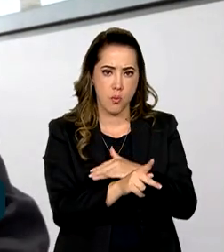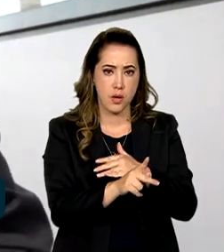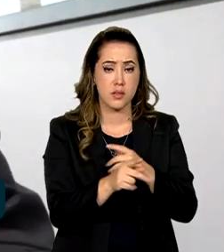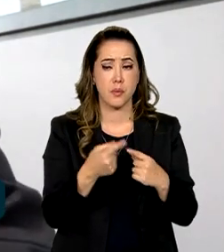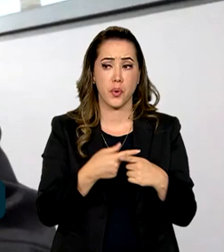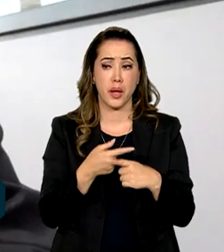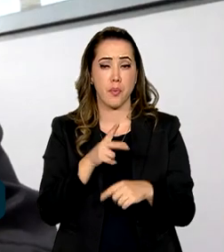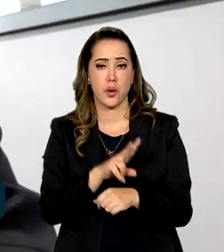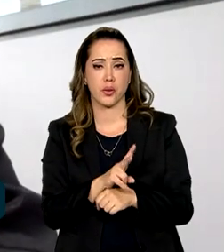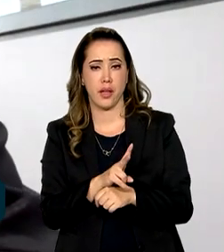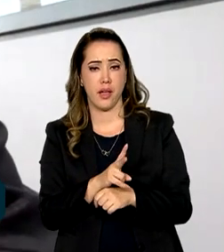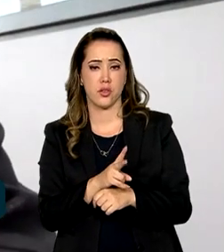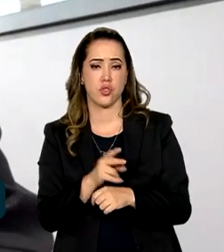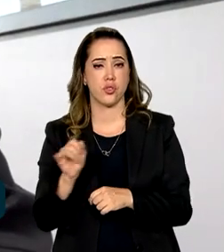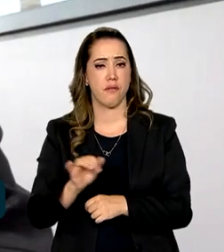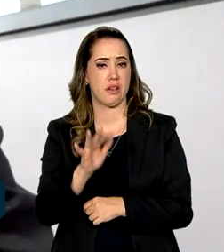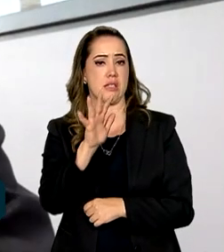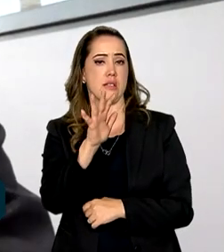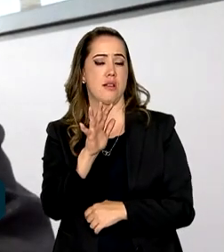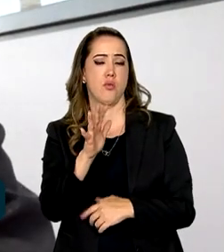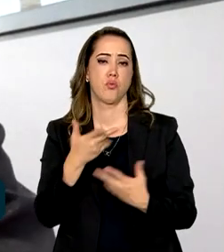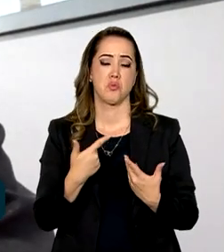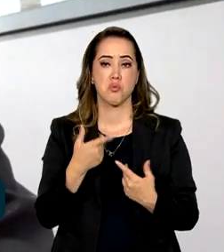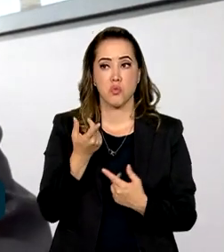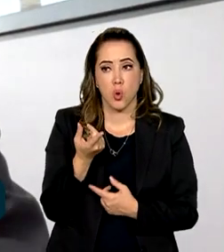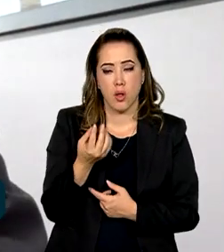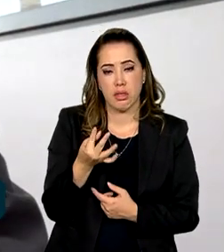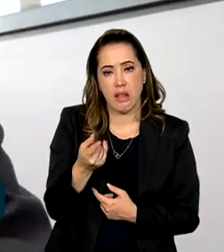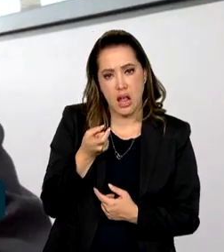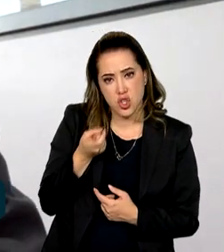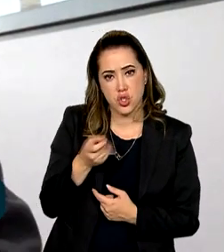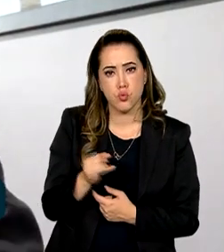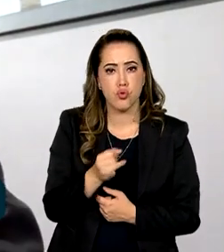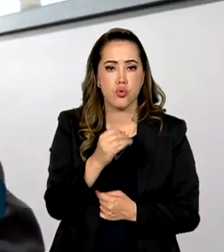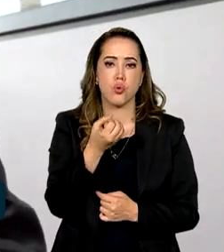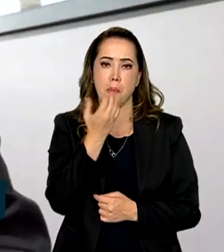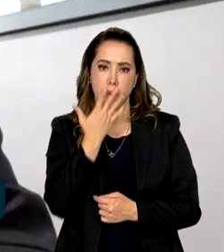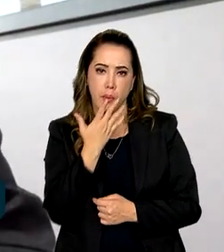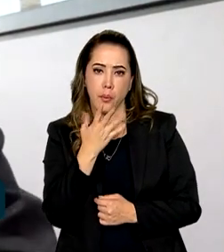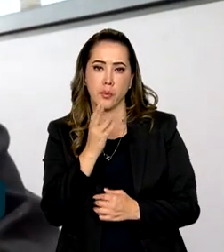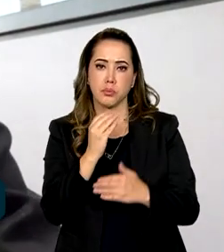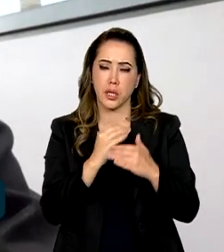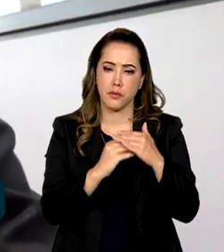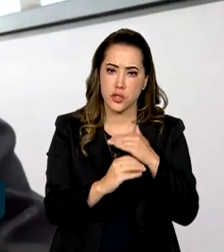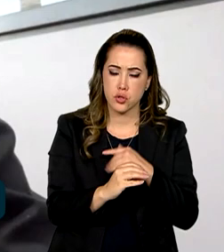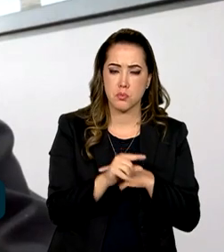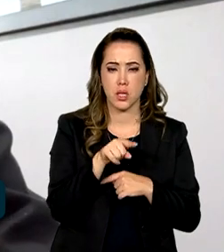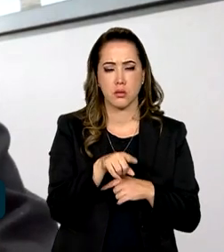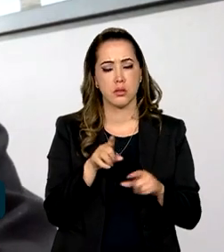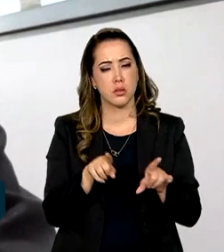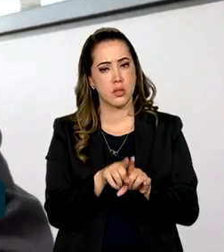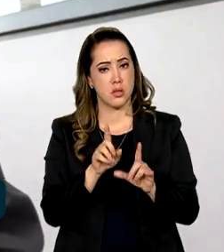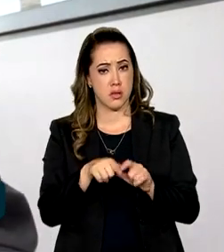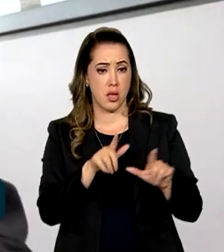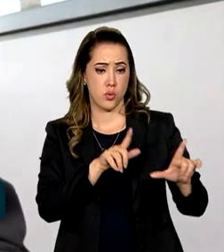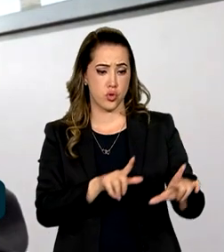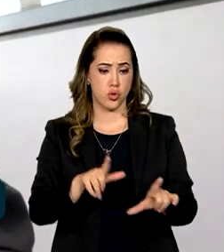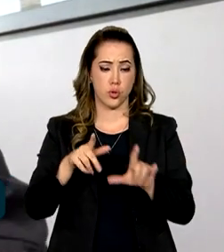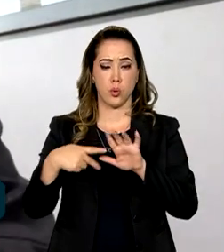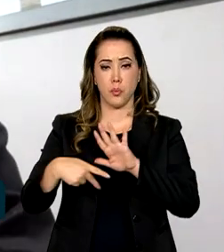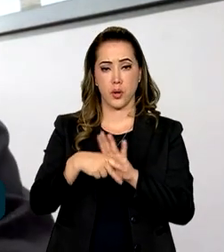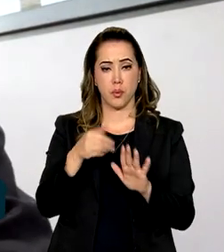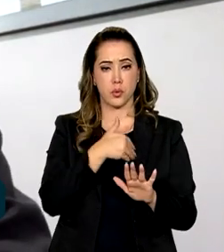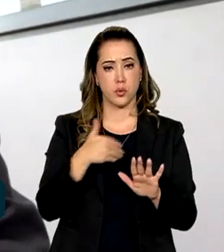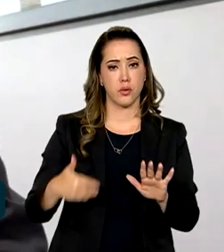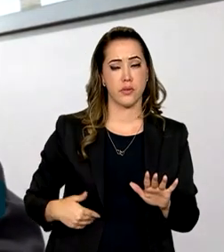inflação, garante uma taxa atrativa e competitiva dentro do mercado, tem a segurança de ser um título público ativo mais